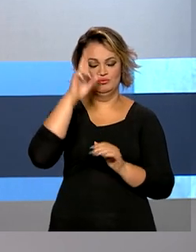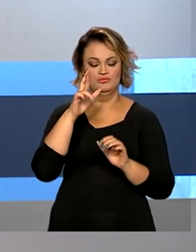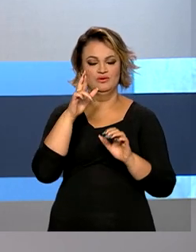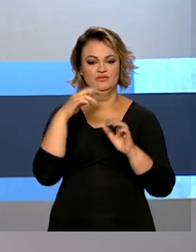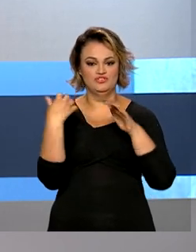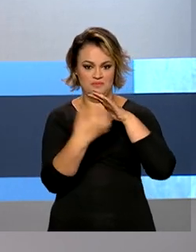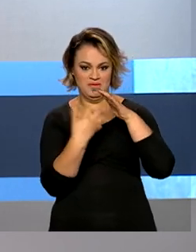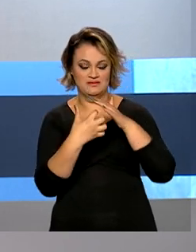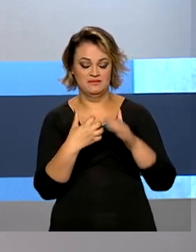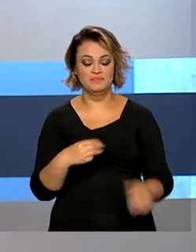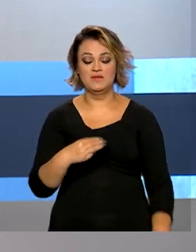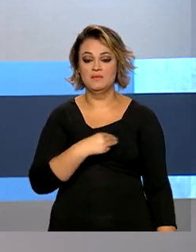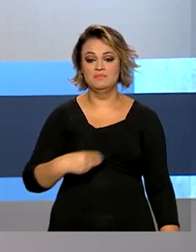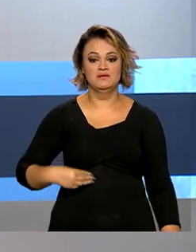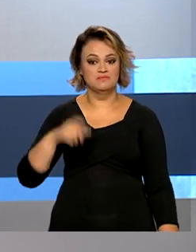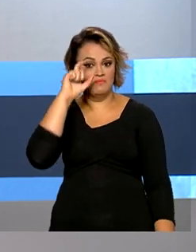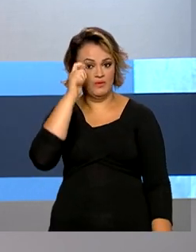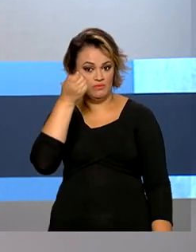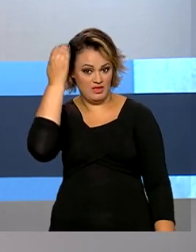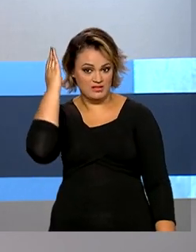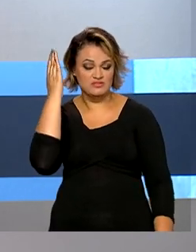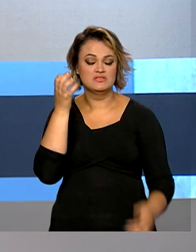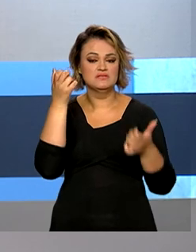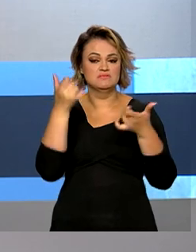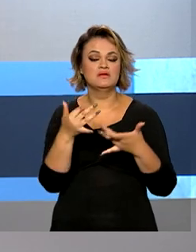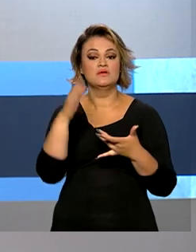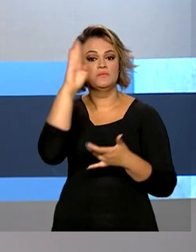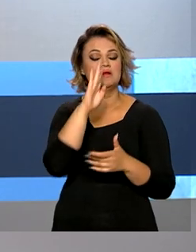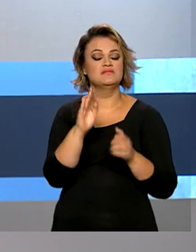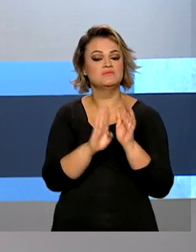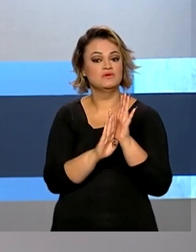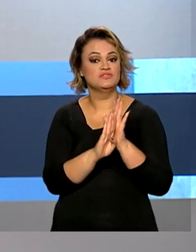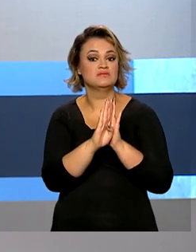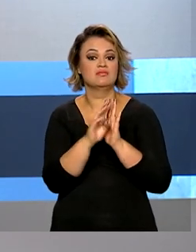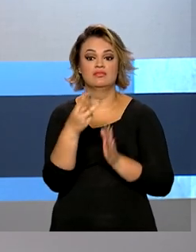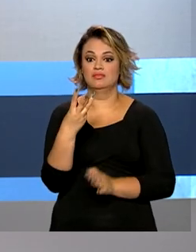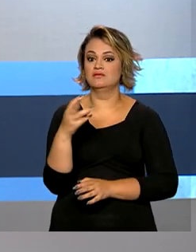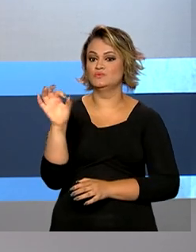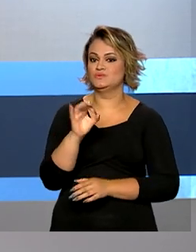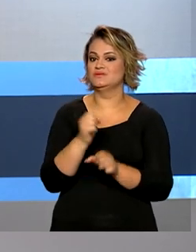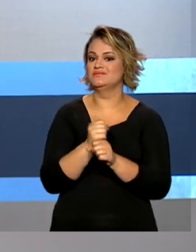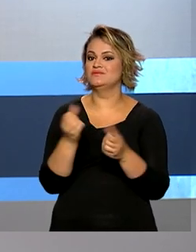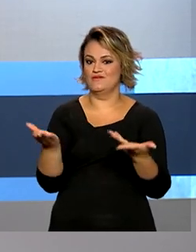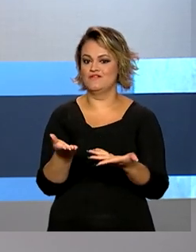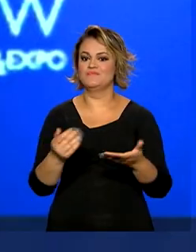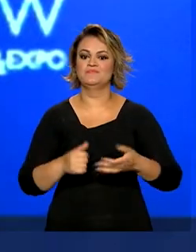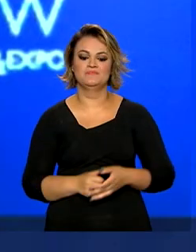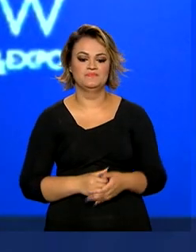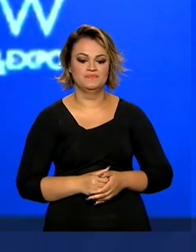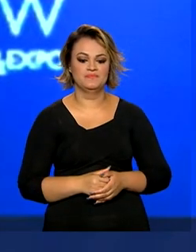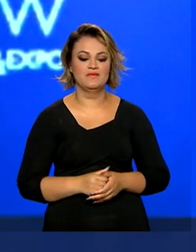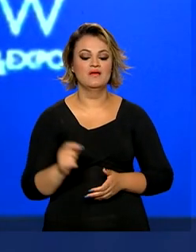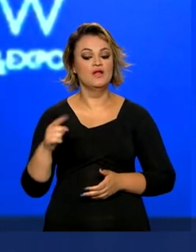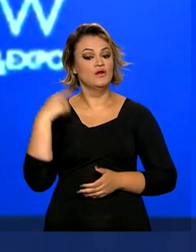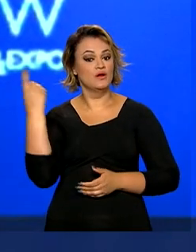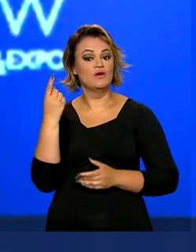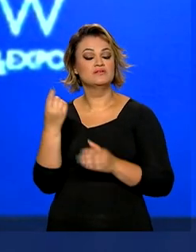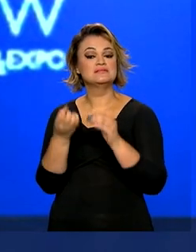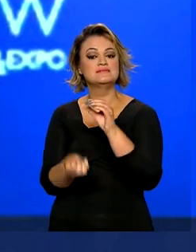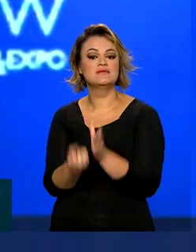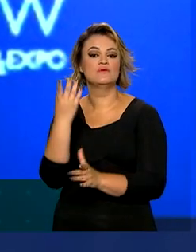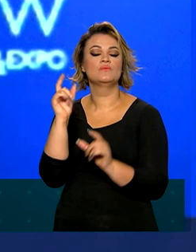ministro Paulo Guedes afirmou que o país pode ter crescimento de 3% neste ano. Nós criamos